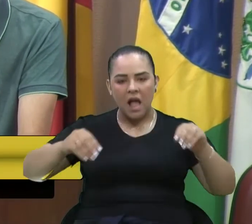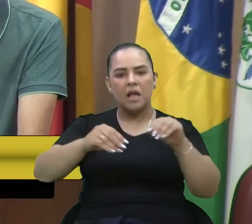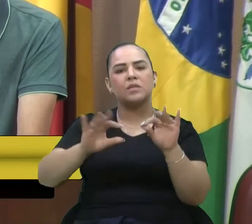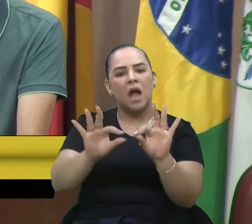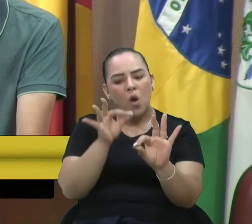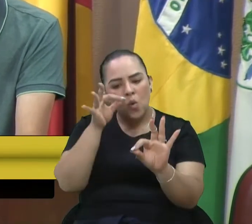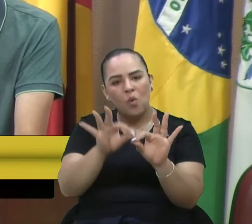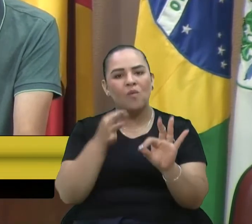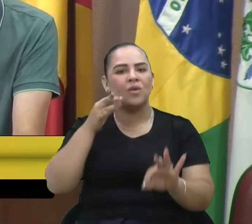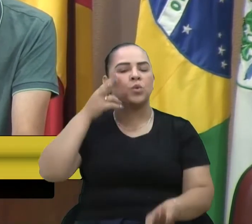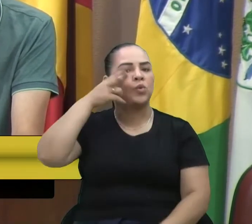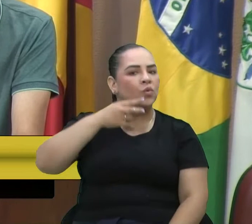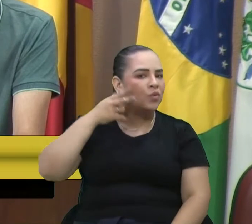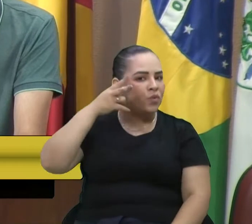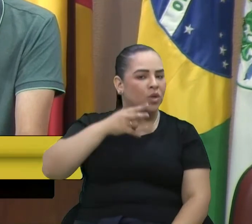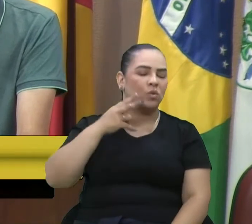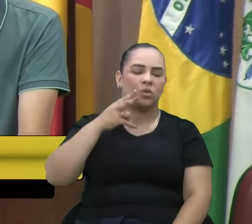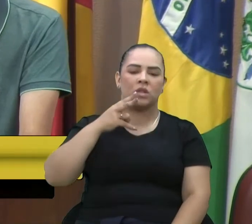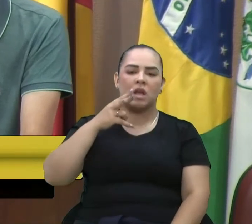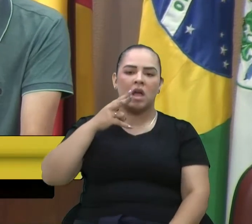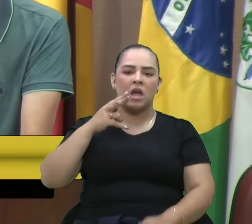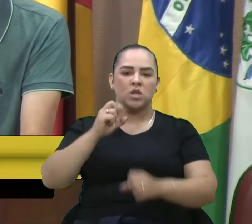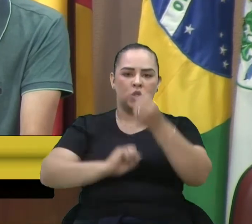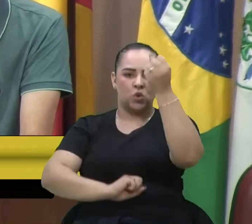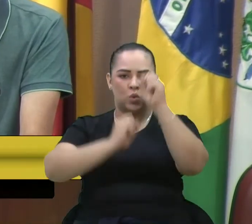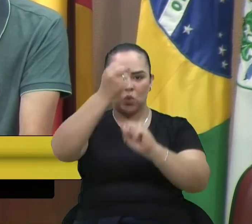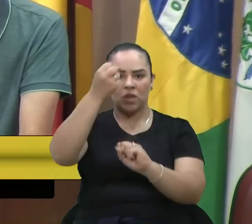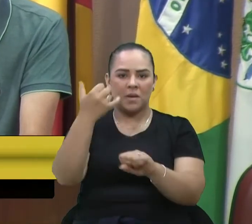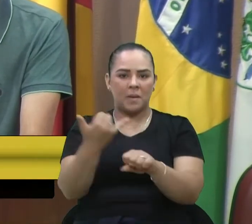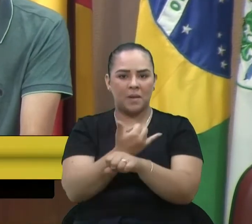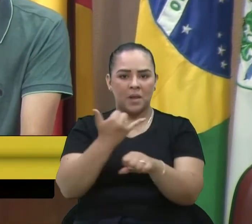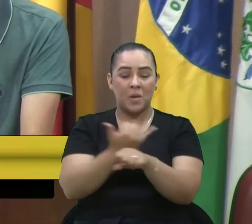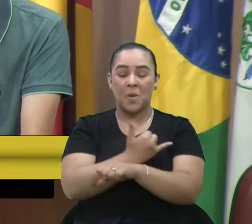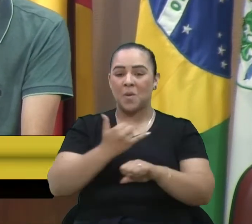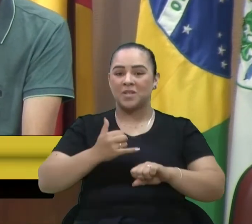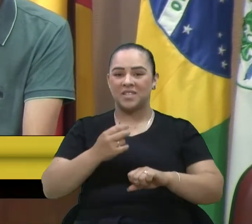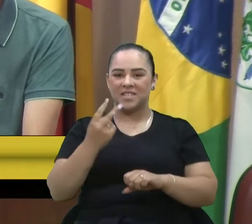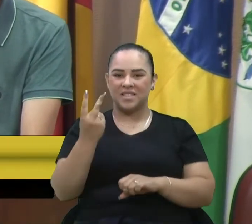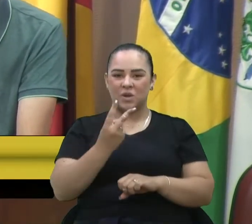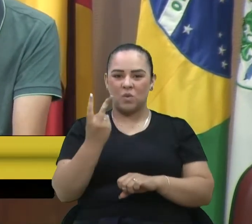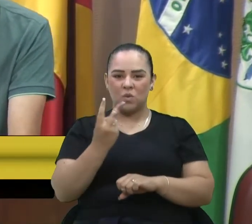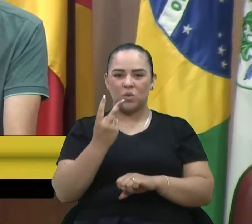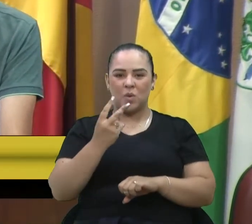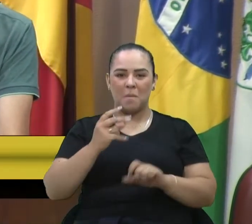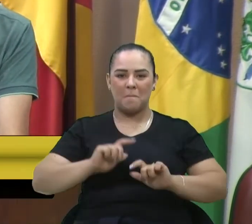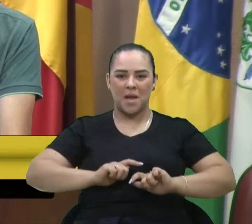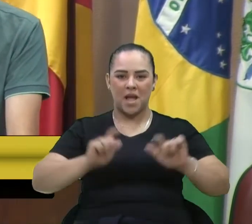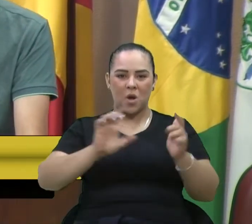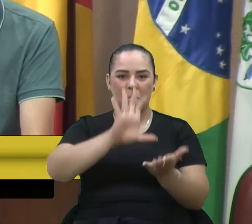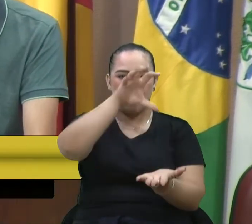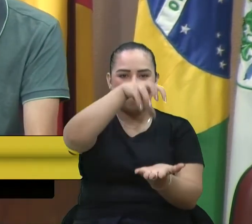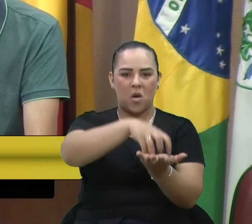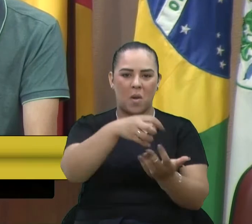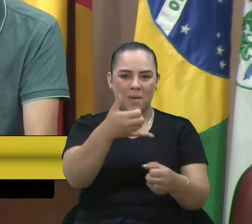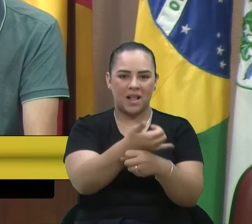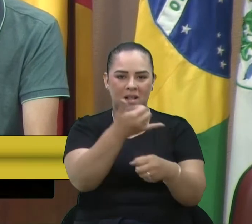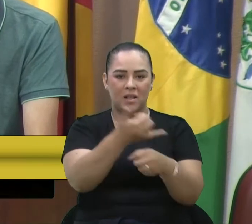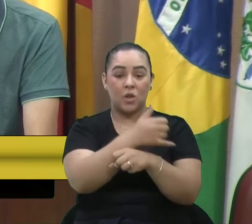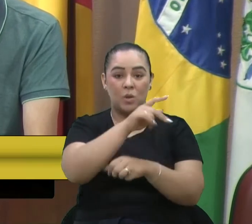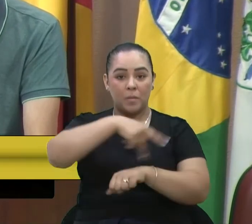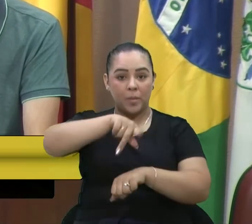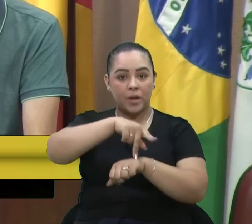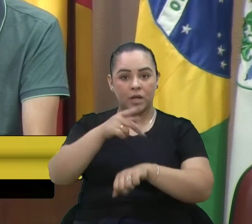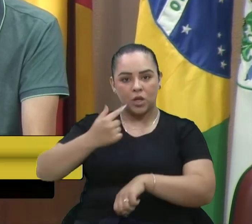indústria, da metalúrgica, do segundo maior polo ao metal mecânico do país. Estamos em um sistema